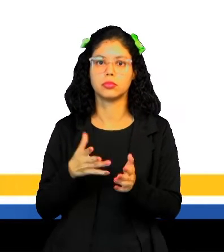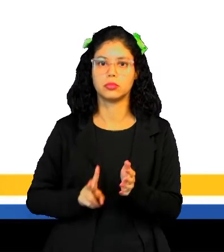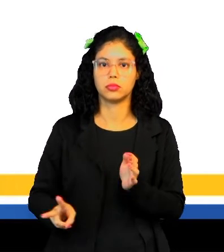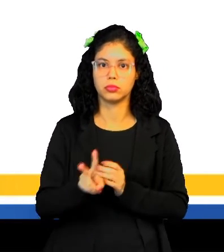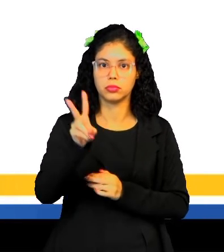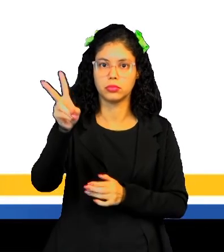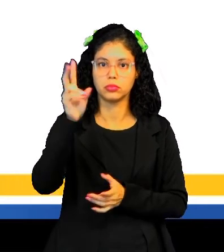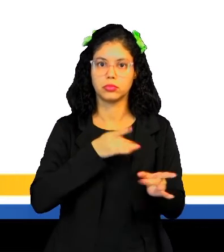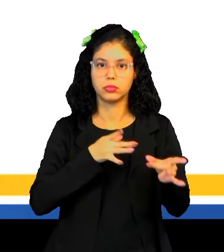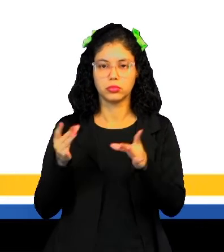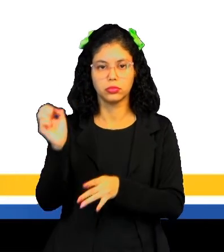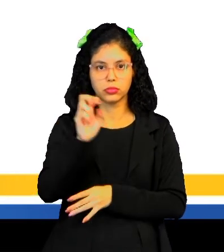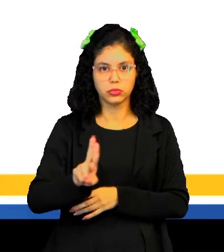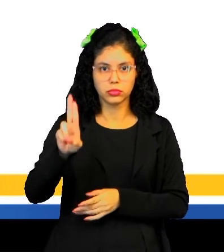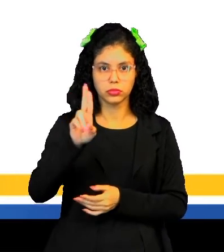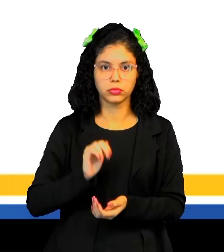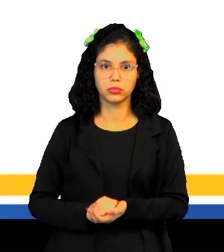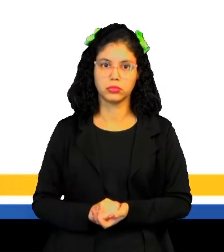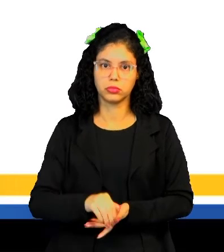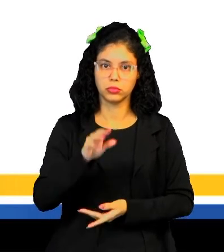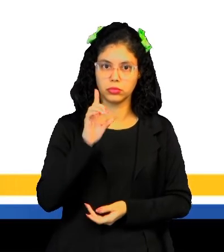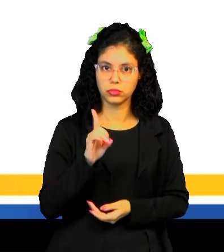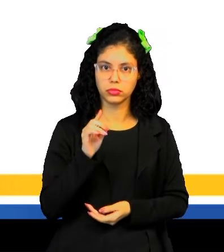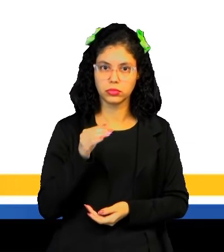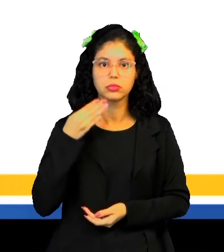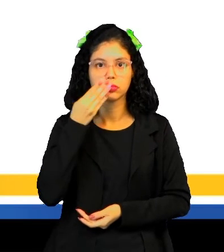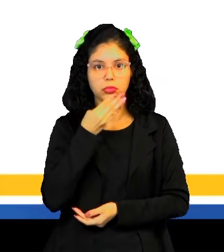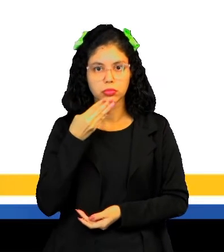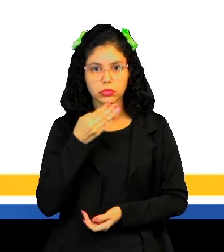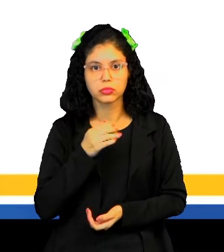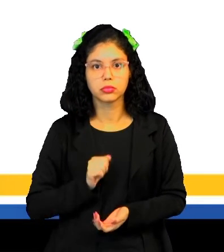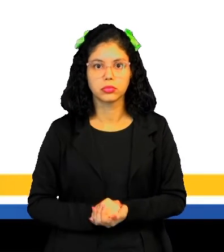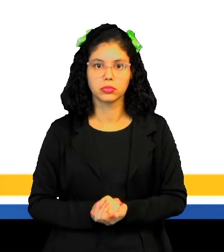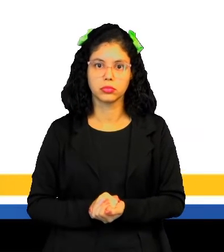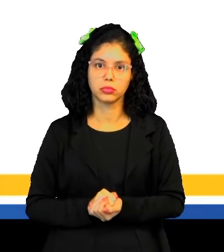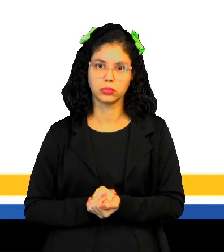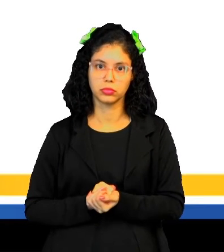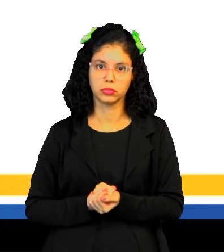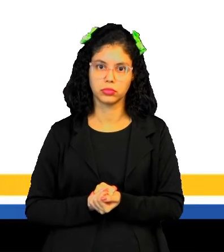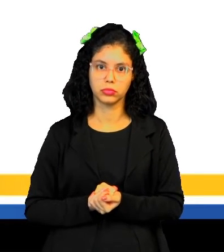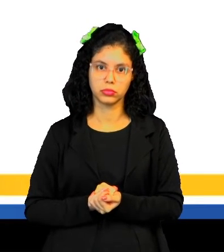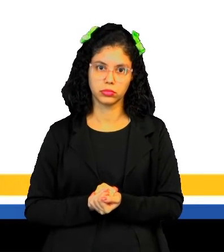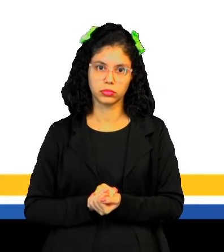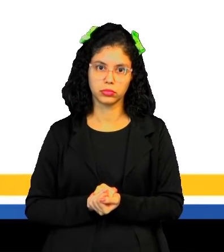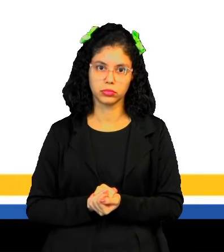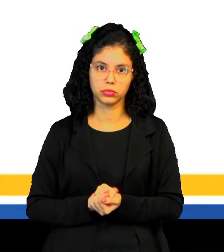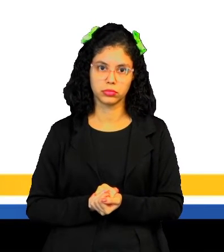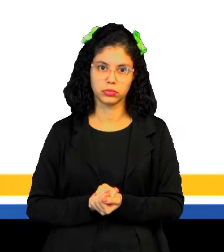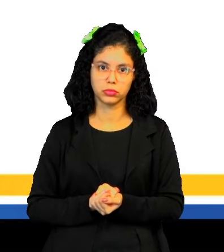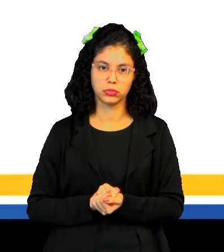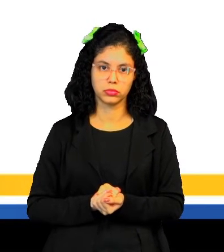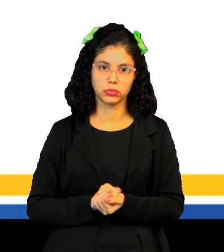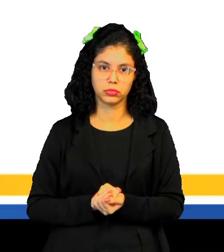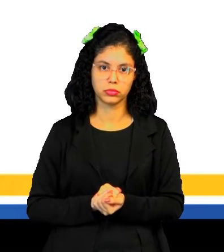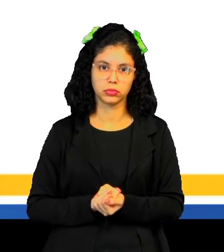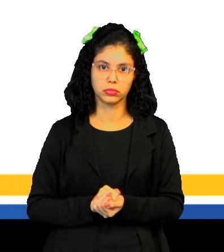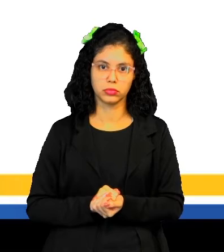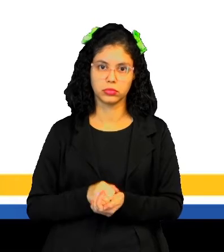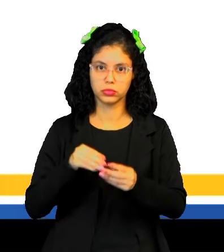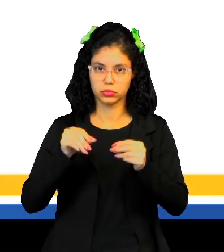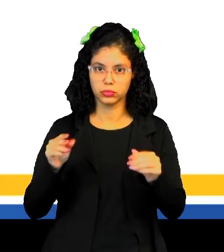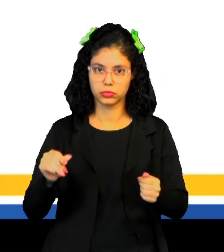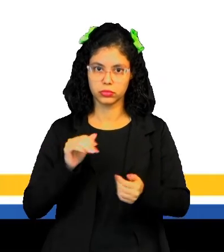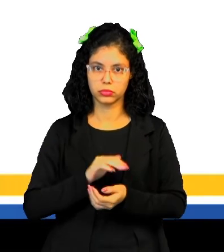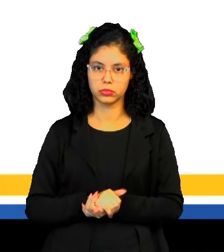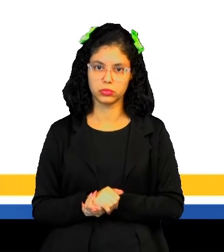açúcar era muito valorizado no mercado europeu. Ou letra D. O Brasil não se adaptou ao cultivo aqui em terras